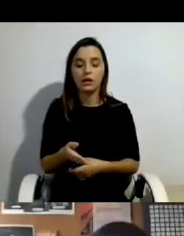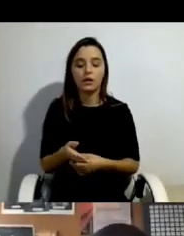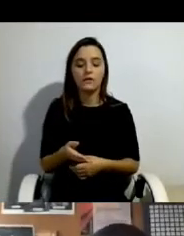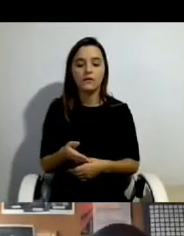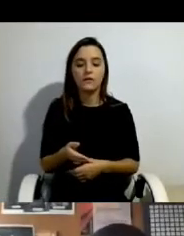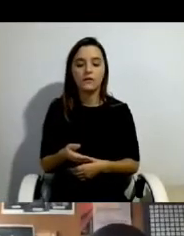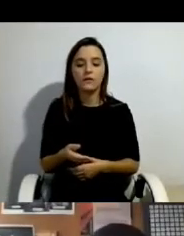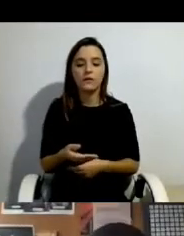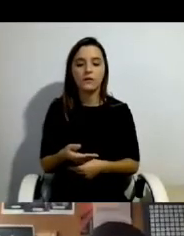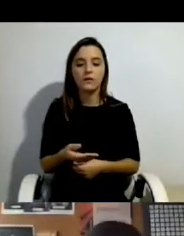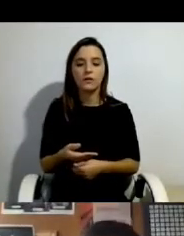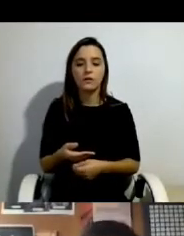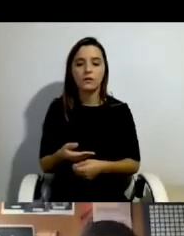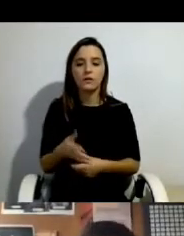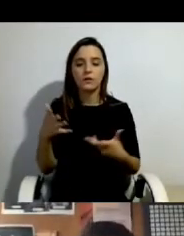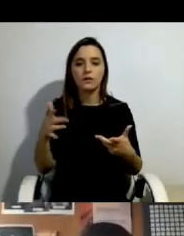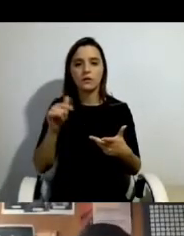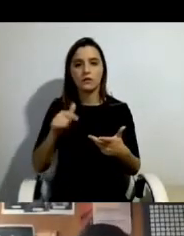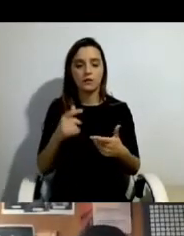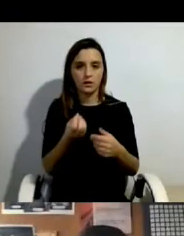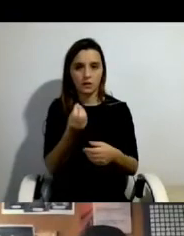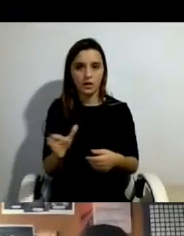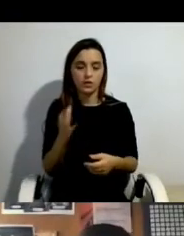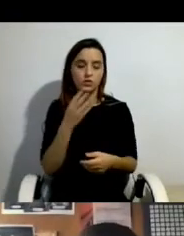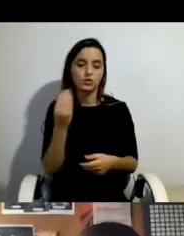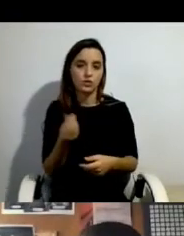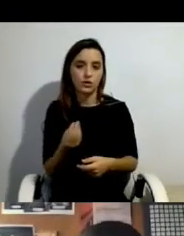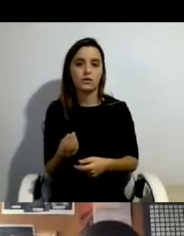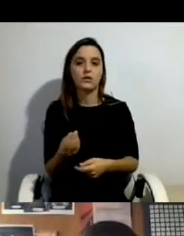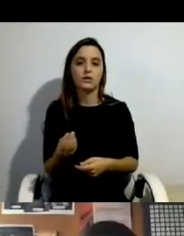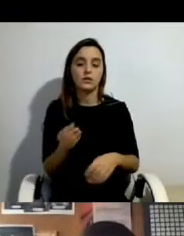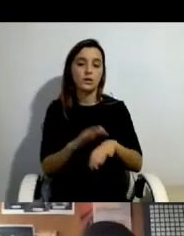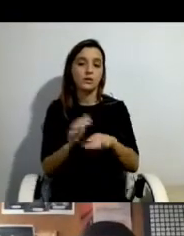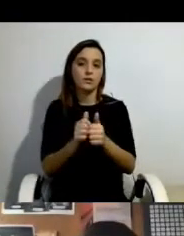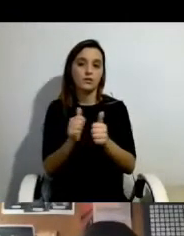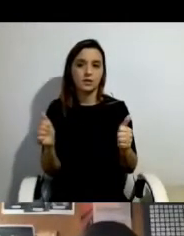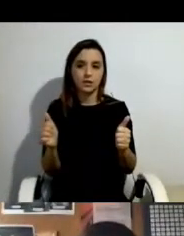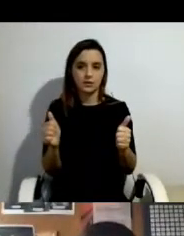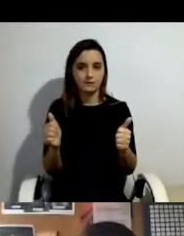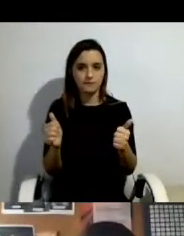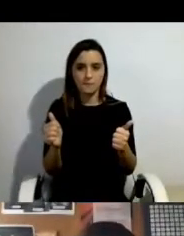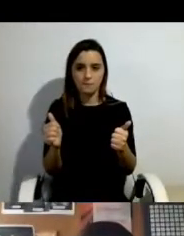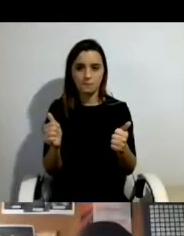fósseis. Nestas crianças, os jovens estão muito, às vezes, afastados de sítulos profissionais